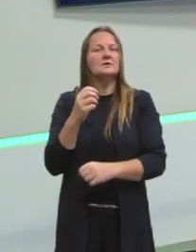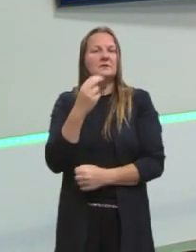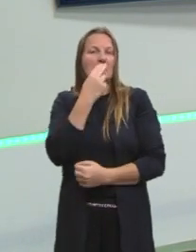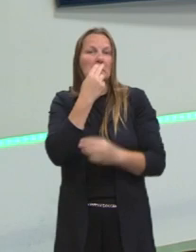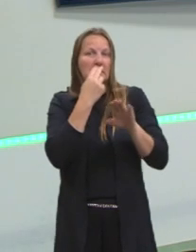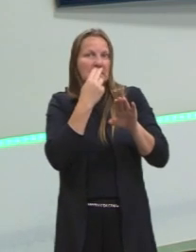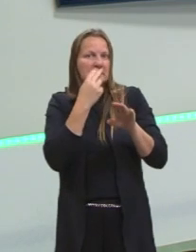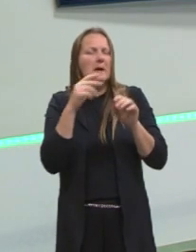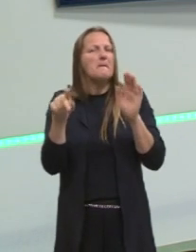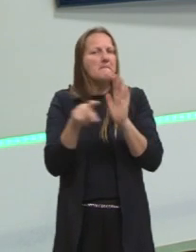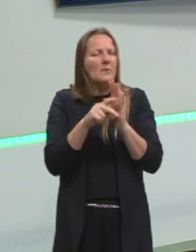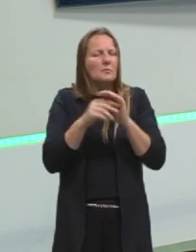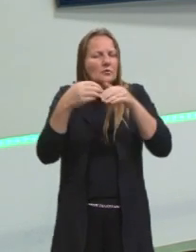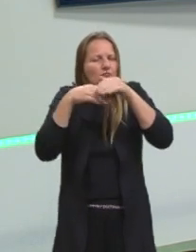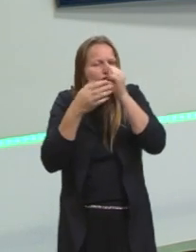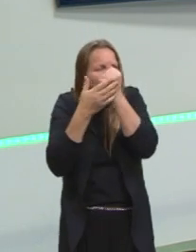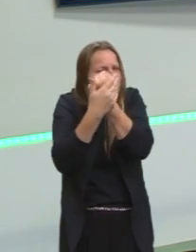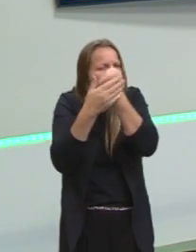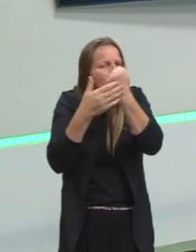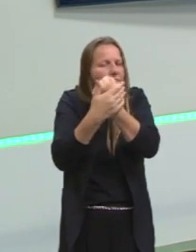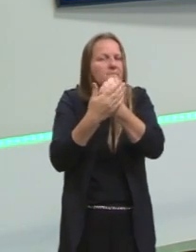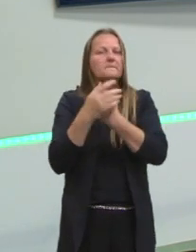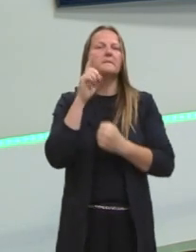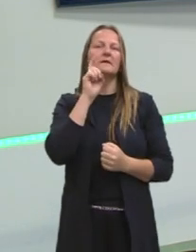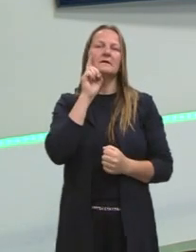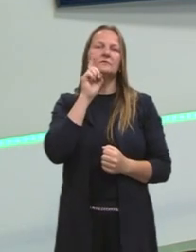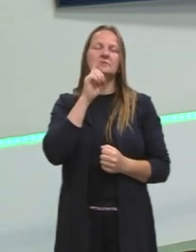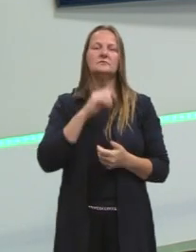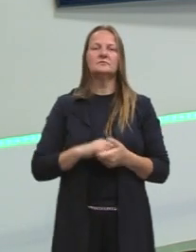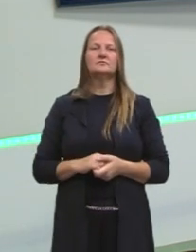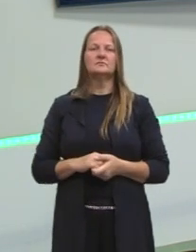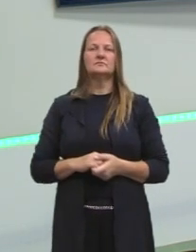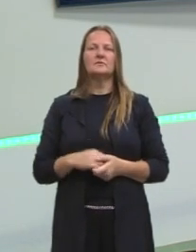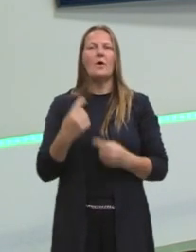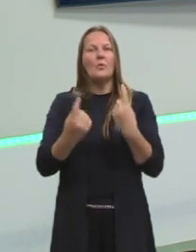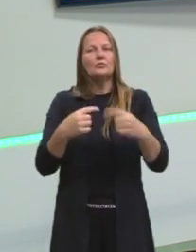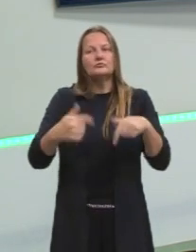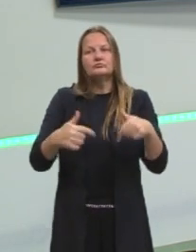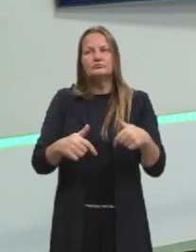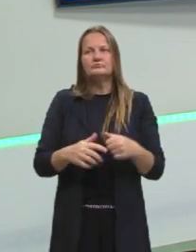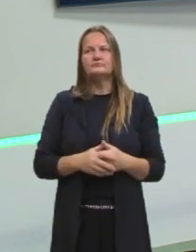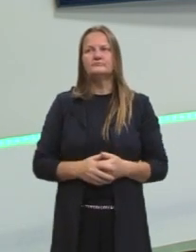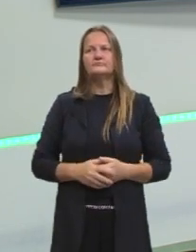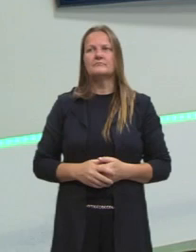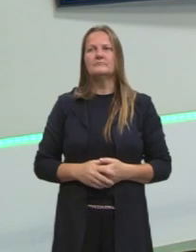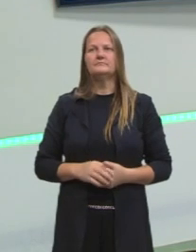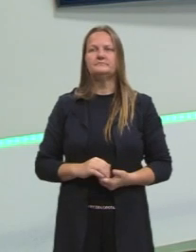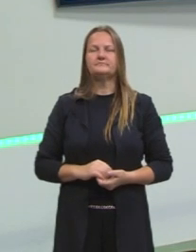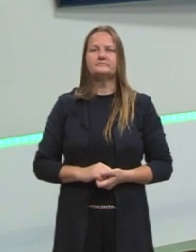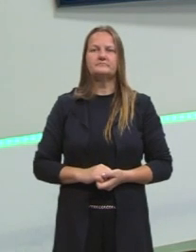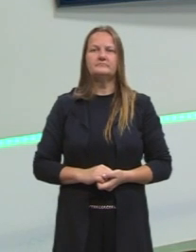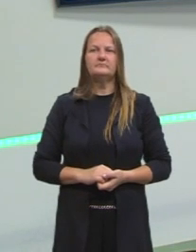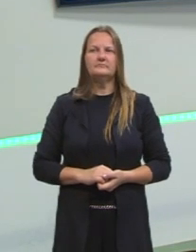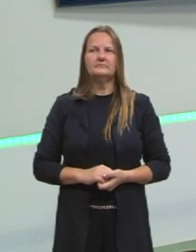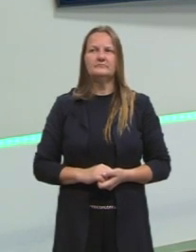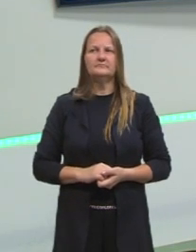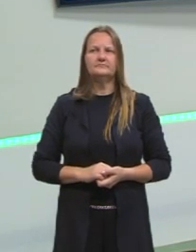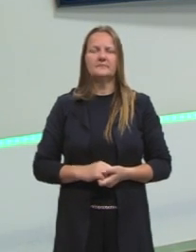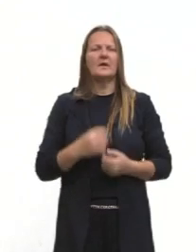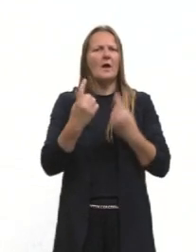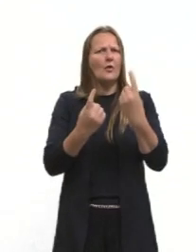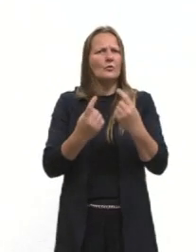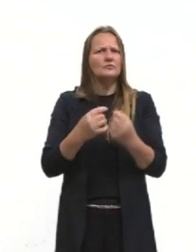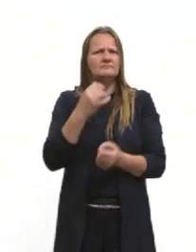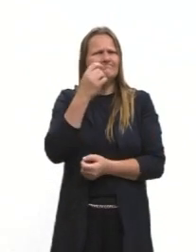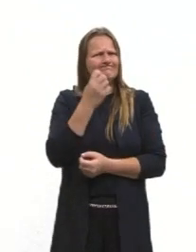foram levados e incorporados pelos Estados Unidos em alguns trabalhos. E o Mossad, querendo se vingar de alguns desses